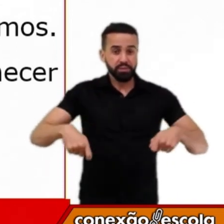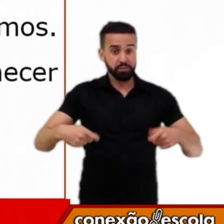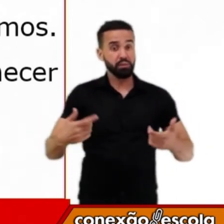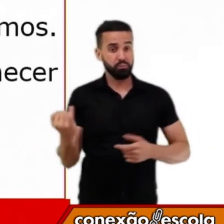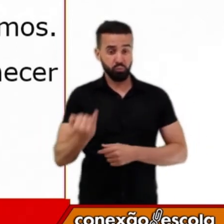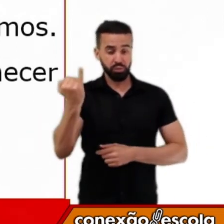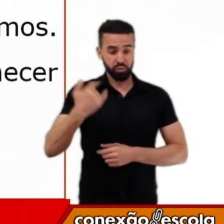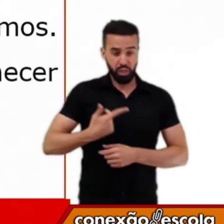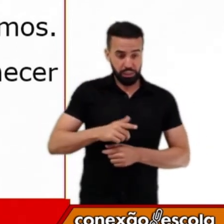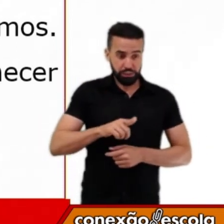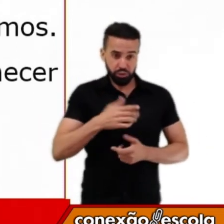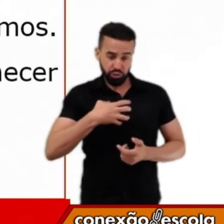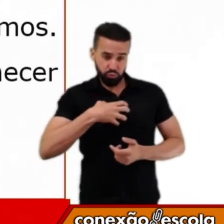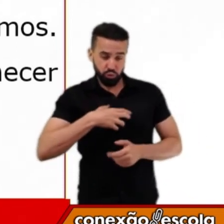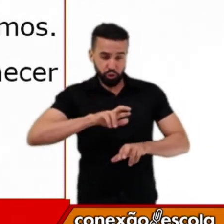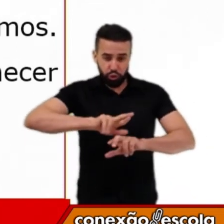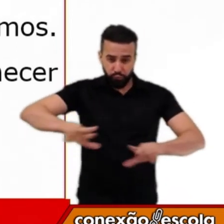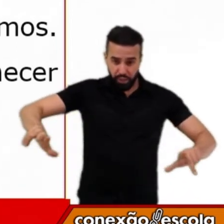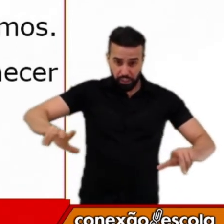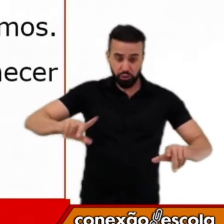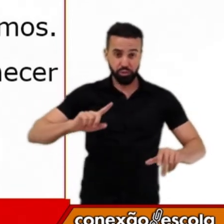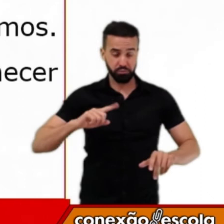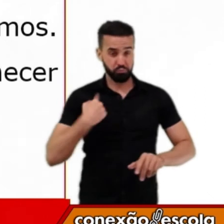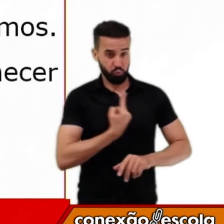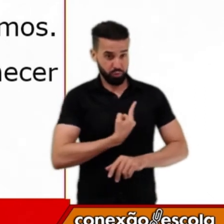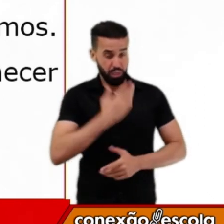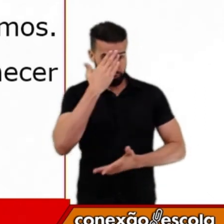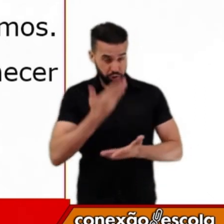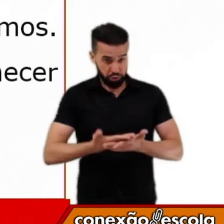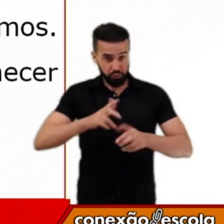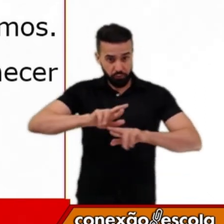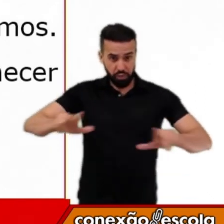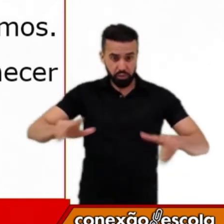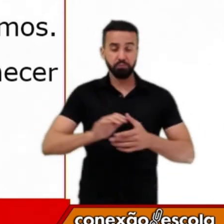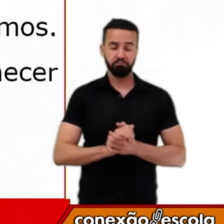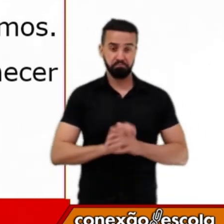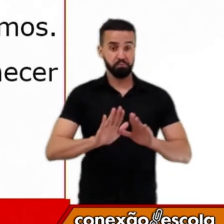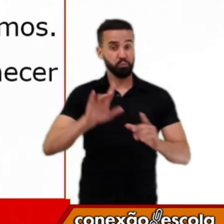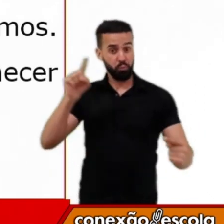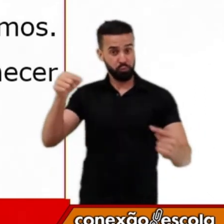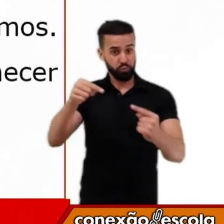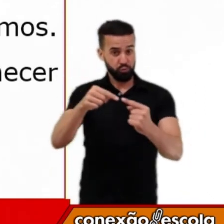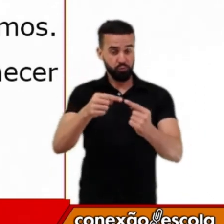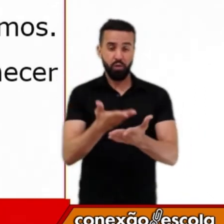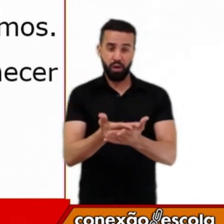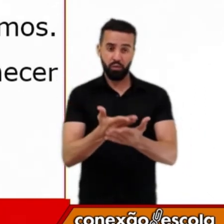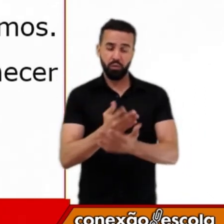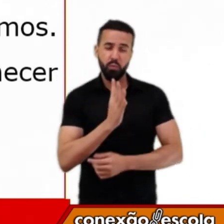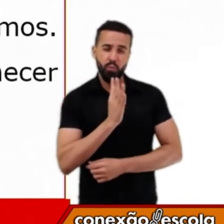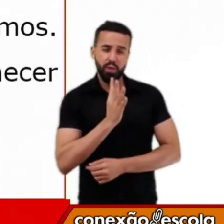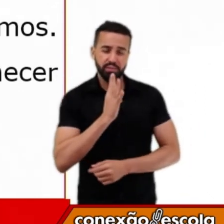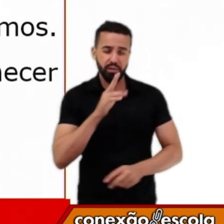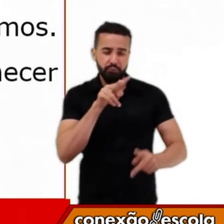que é diferente daquilo que acreditamos. Informamos que um dos objetivos da aula é conhecer visões diferentes daquilo